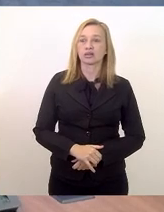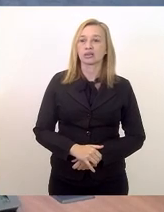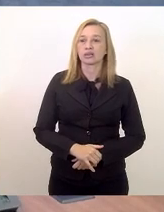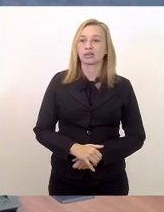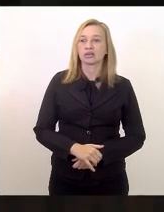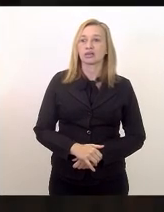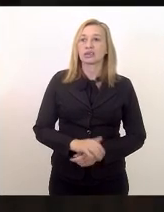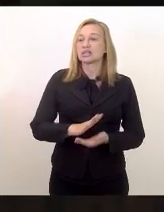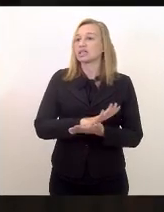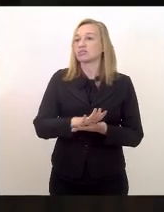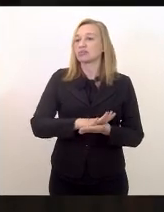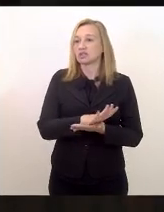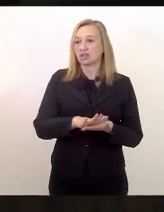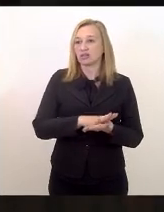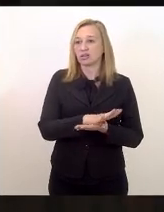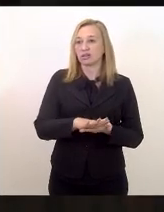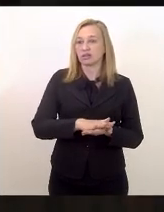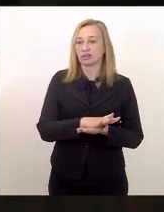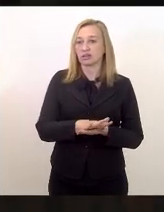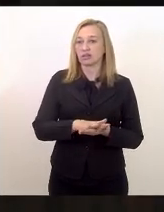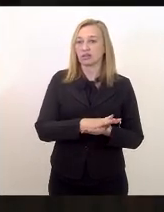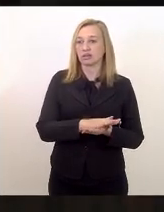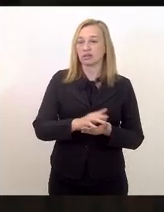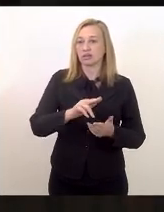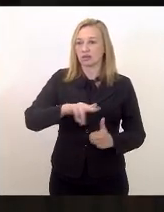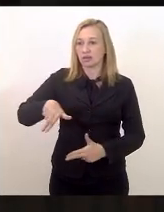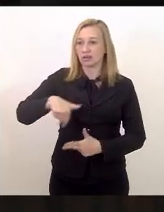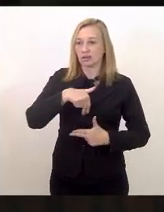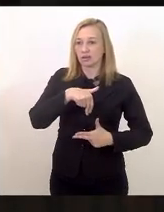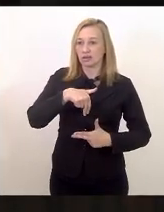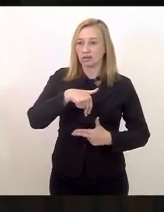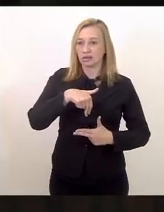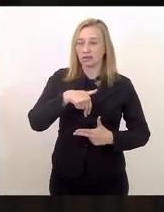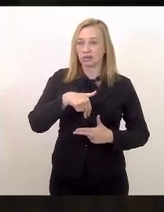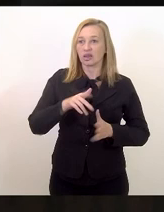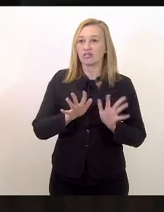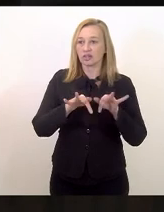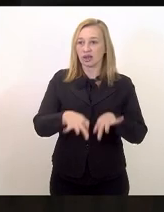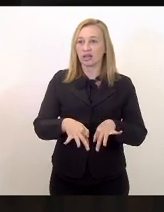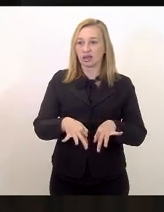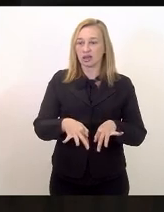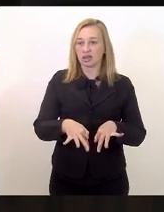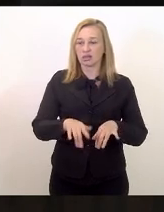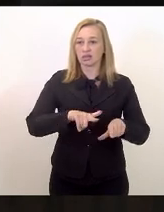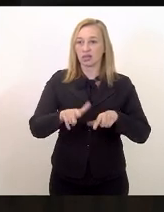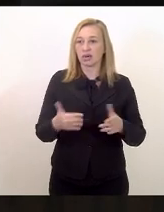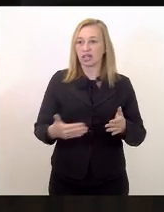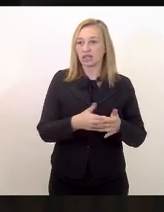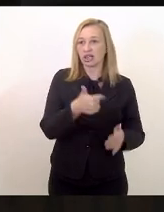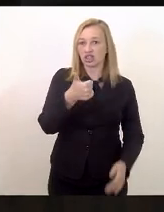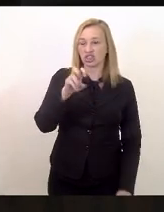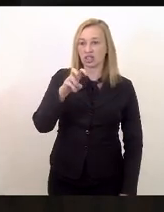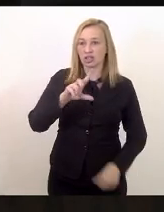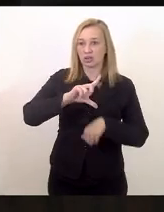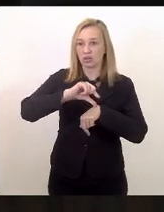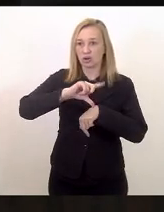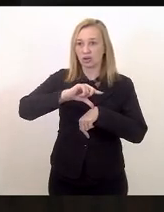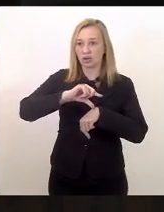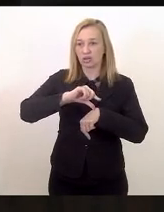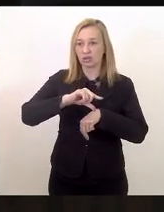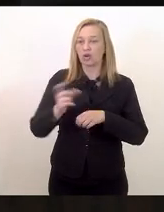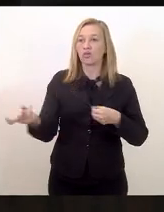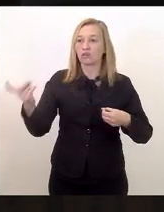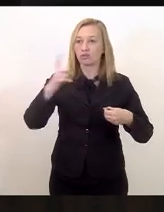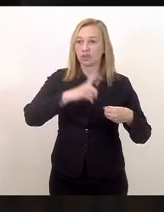Não havendo mais oradores inscritos, a presidência suspende os trabalhos até as 15 horas. Quando